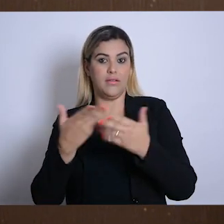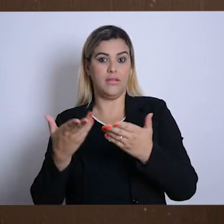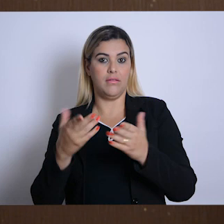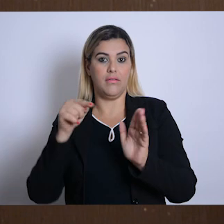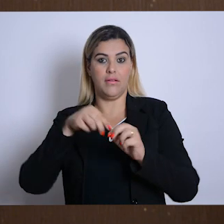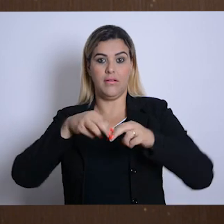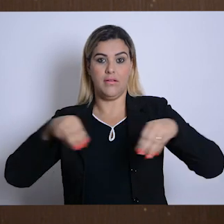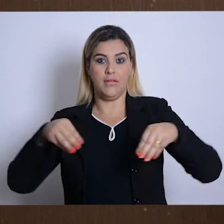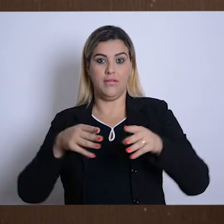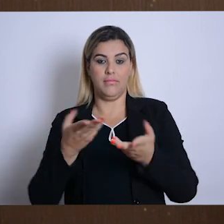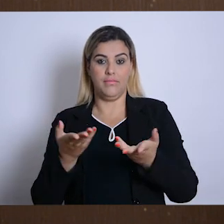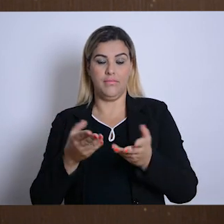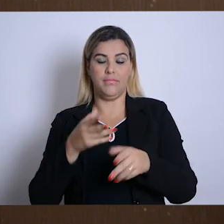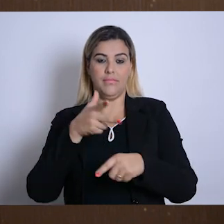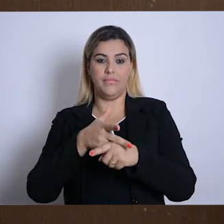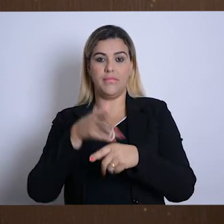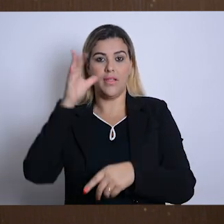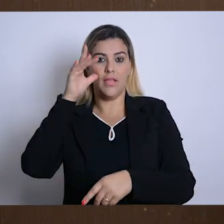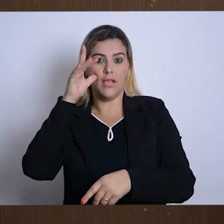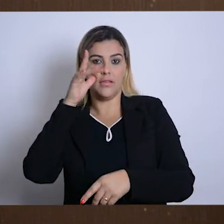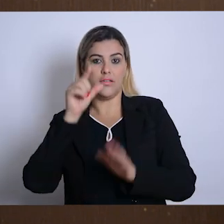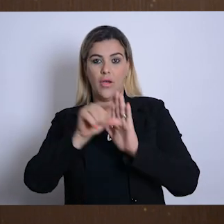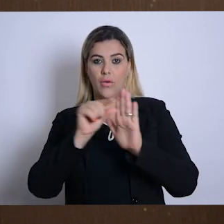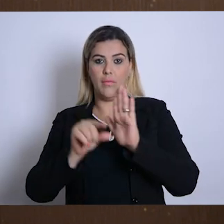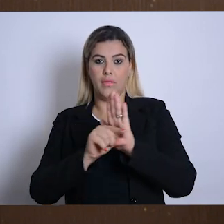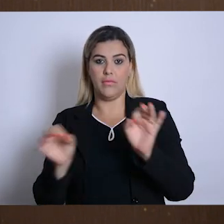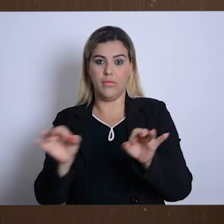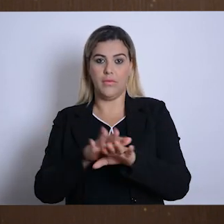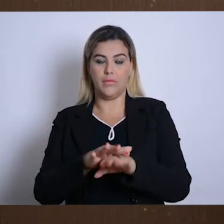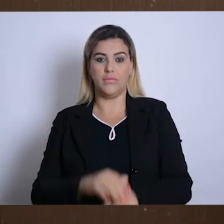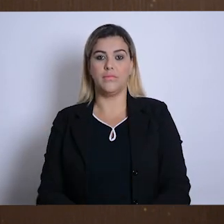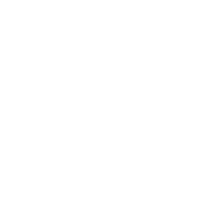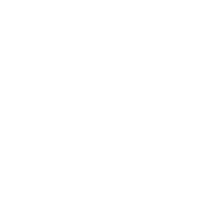clique no link da descrição do vídeo e assista aos capítulos na íntegra.